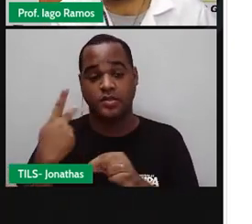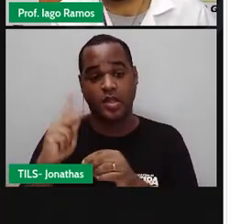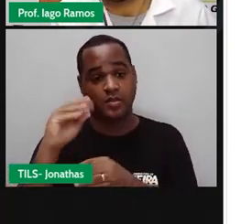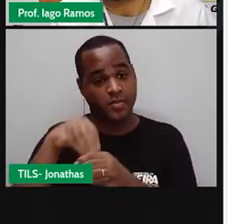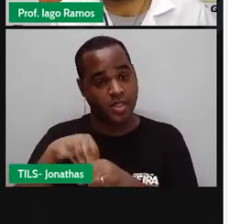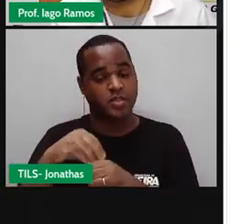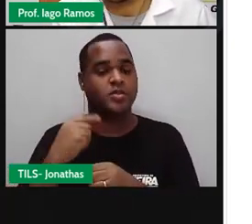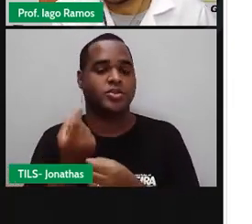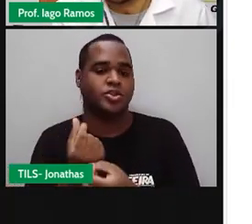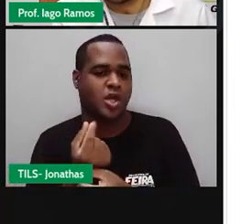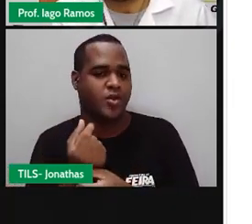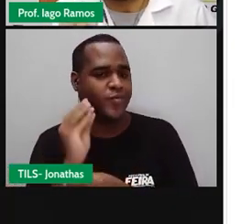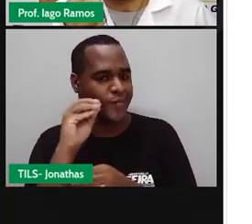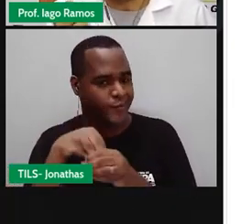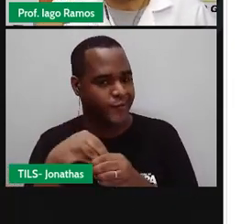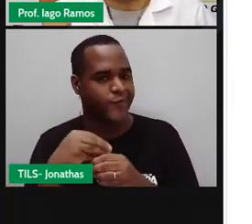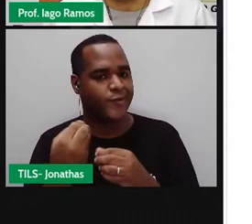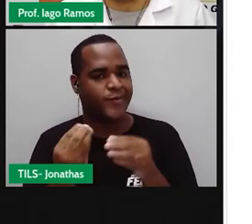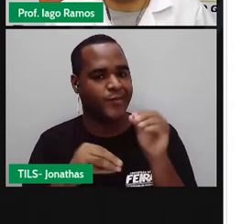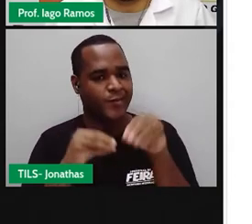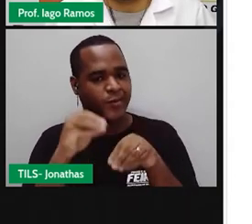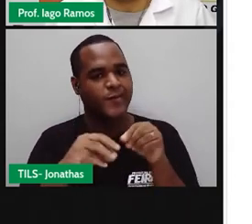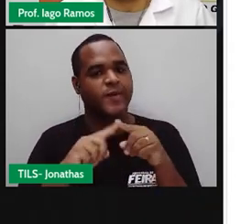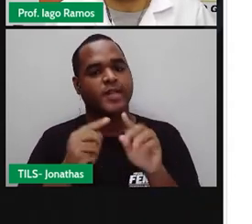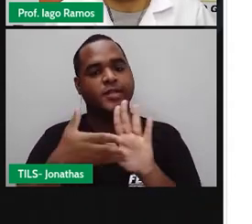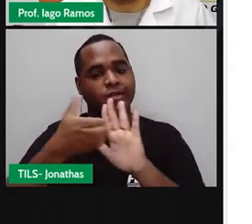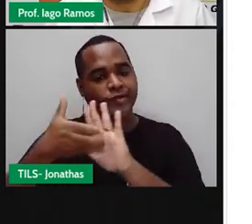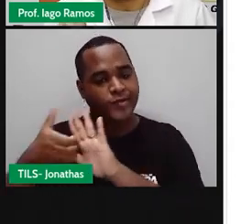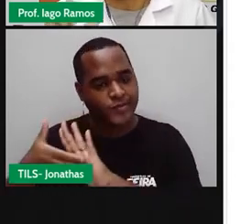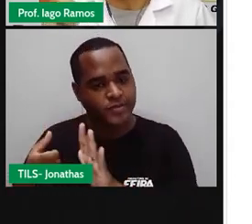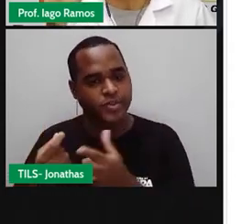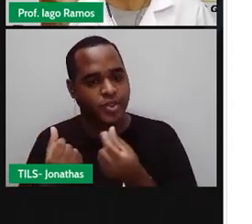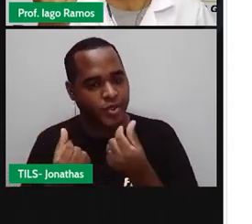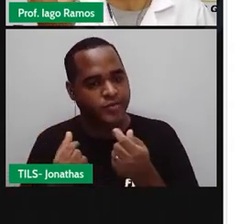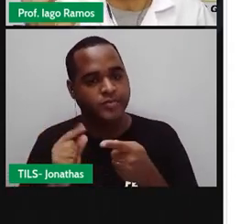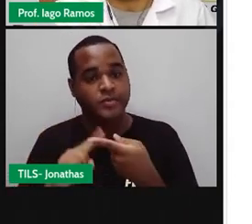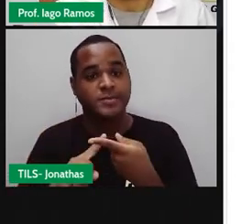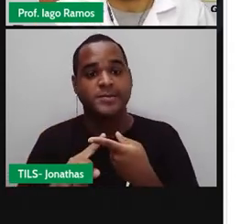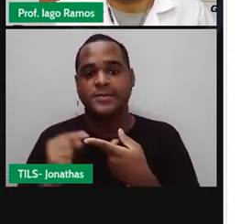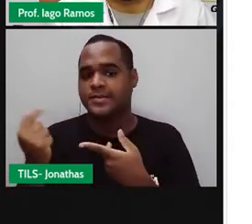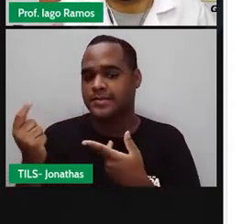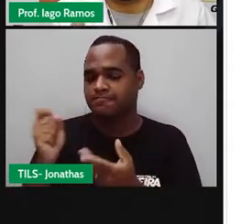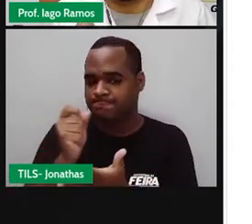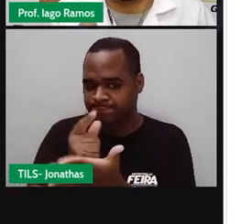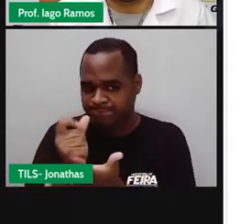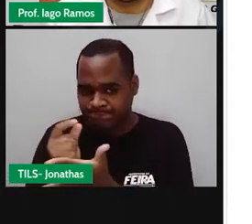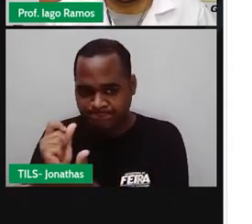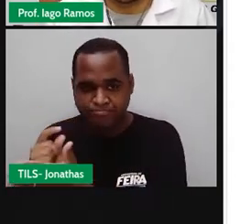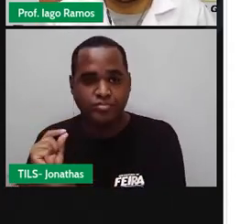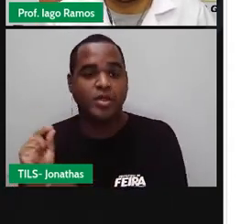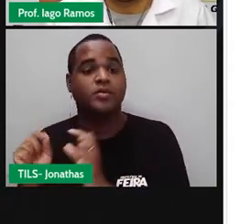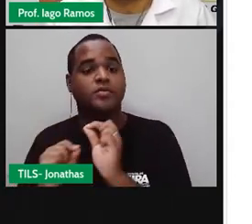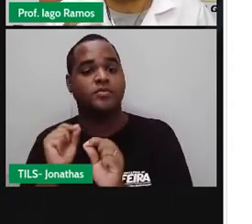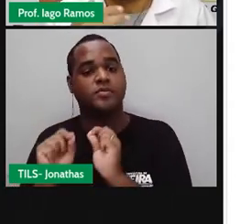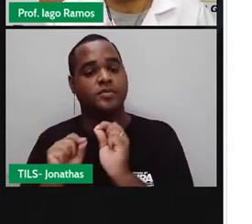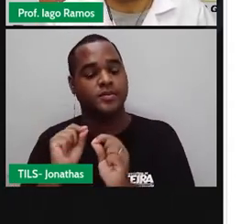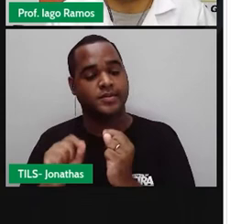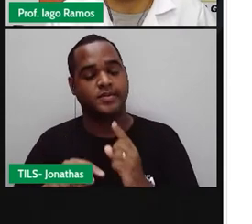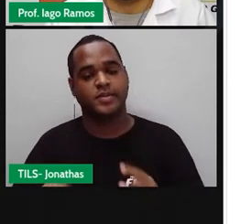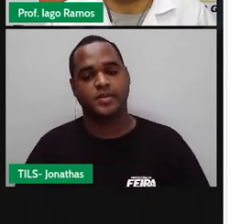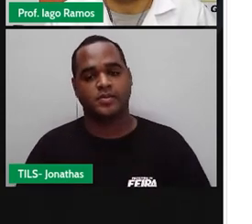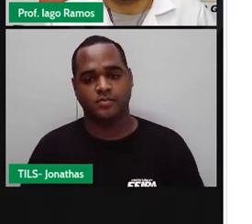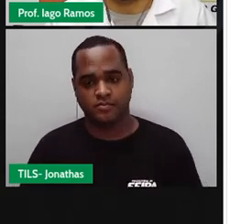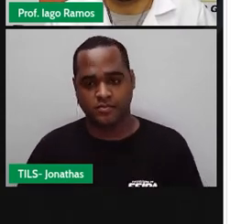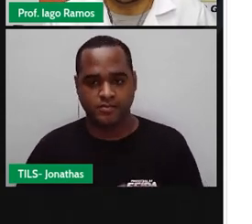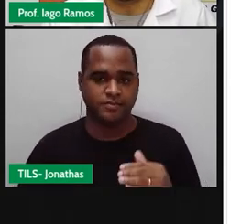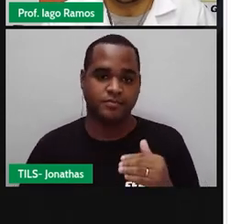de dinheiro lá, quanto ela retirou de dinheiro, o que é que foi pago naquela conta e assim